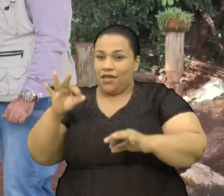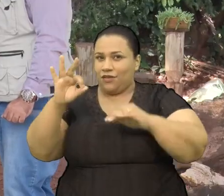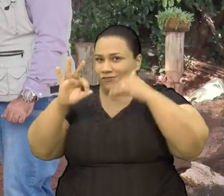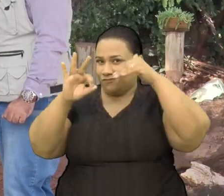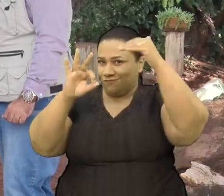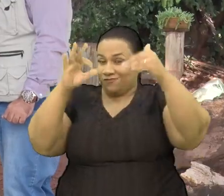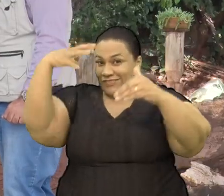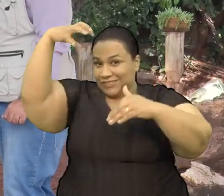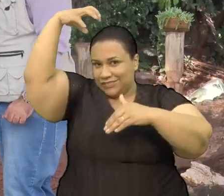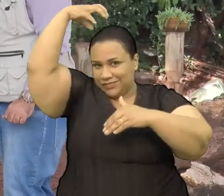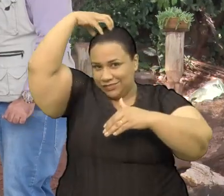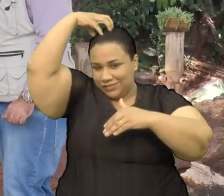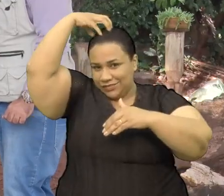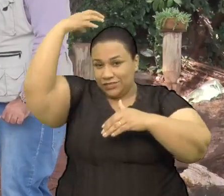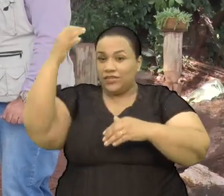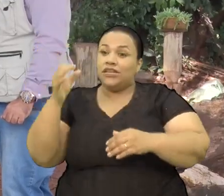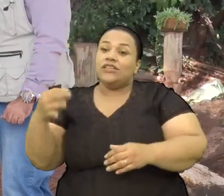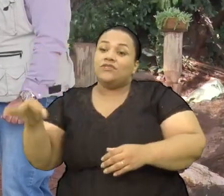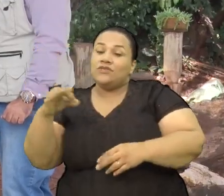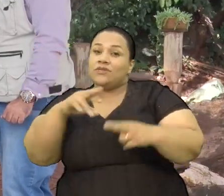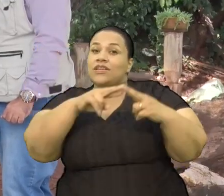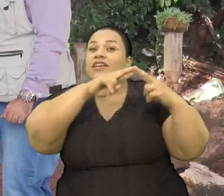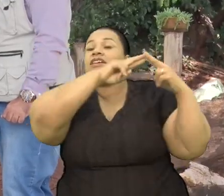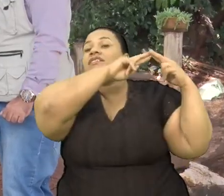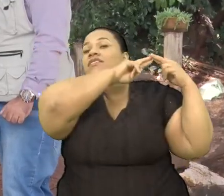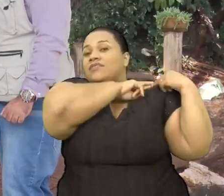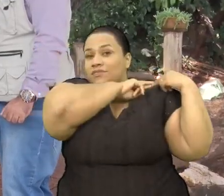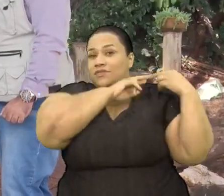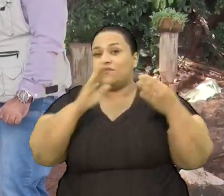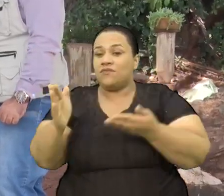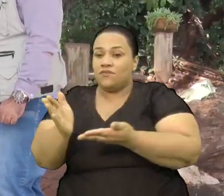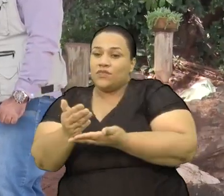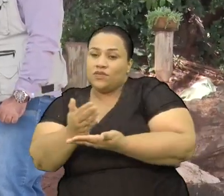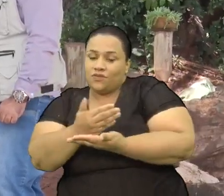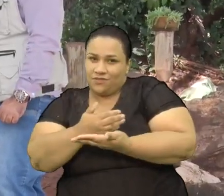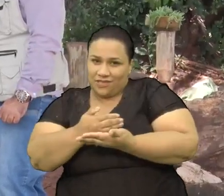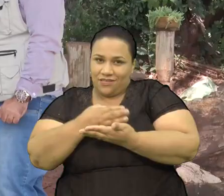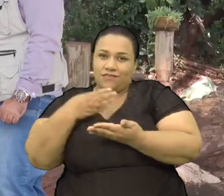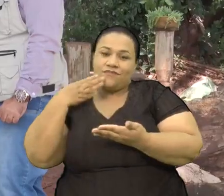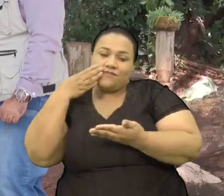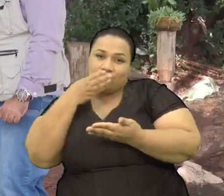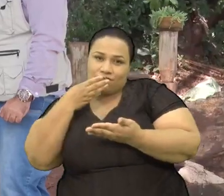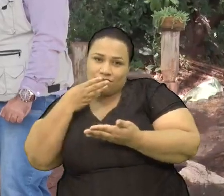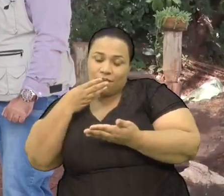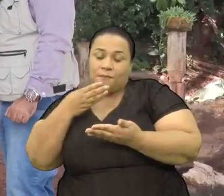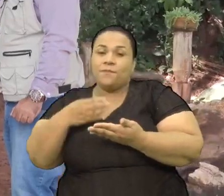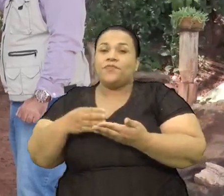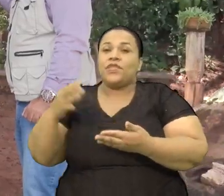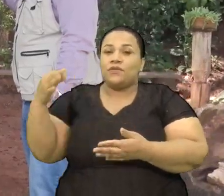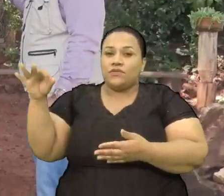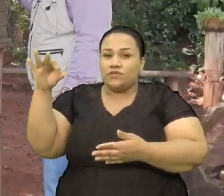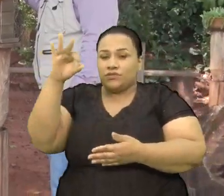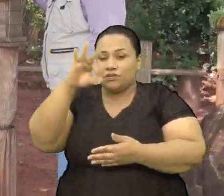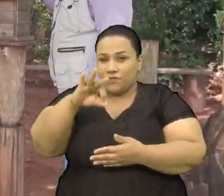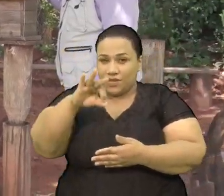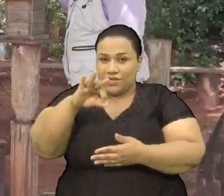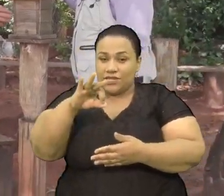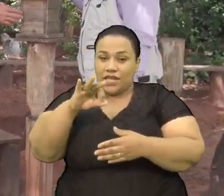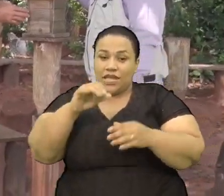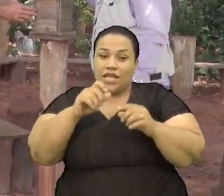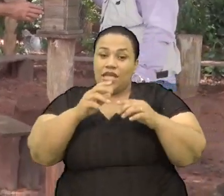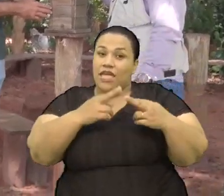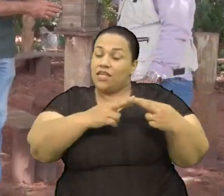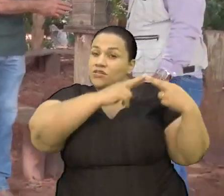temos Abelhas que são Responsáveis Pela coleta De Pólen Nós temos Abelhas que são Responsáveis Pelo